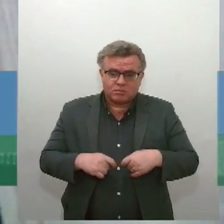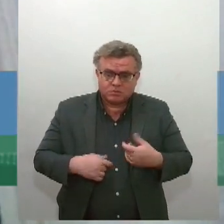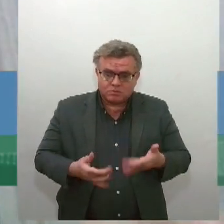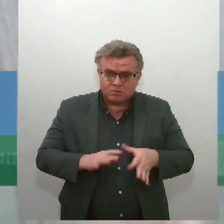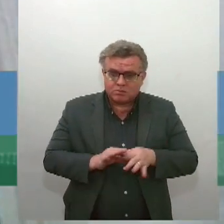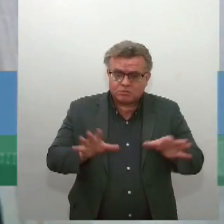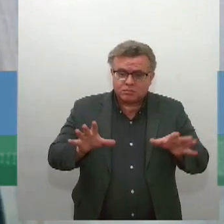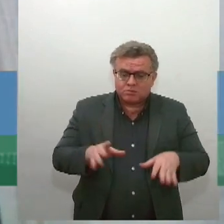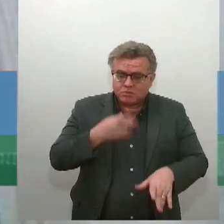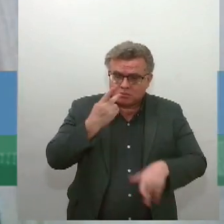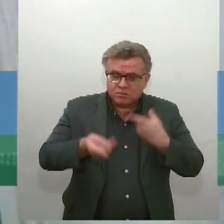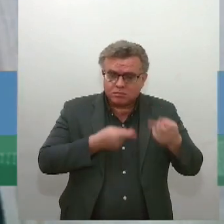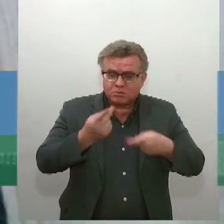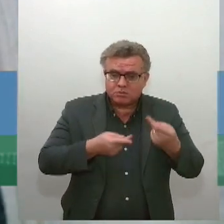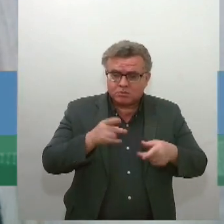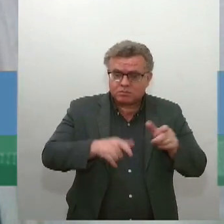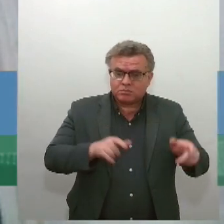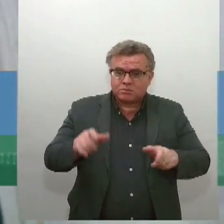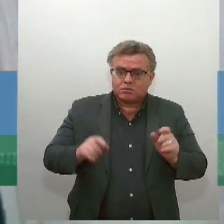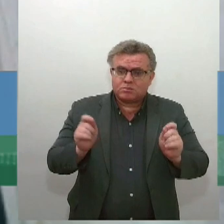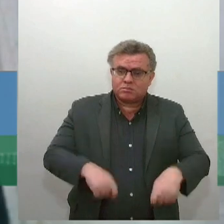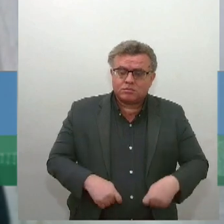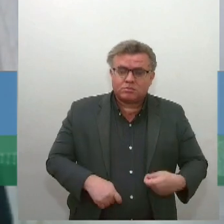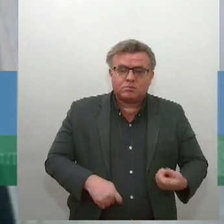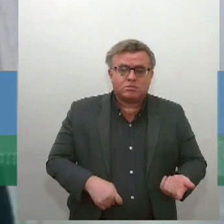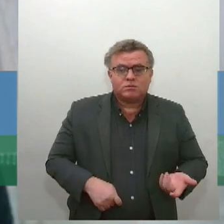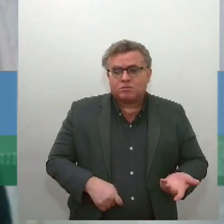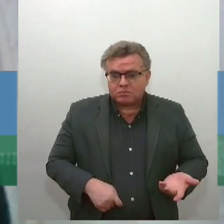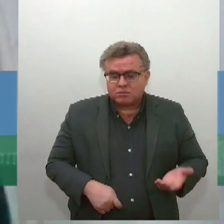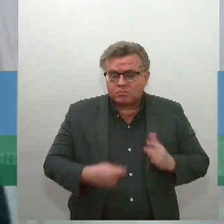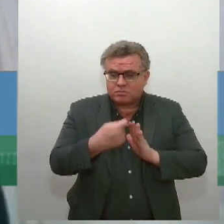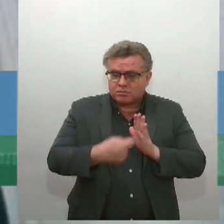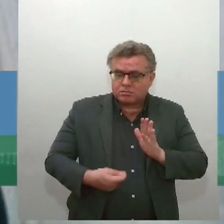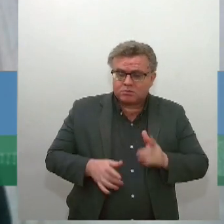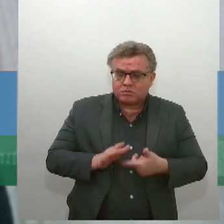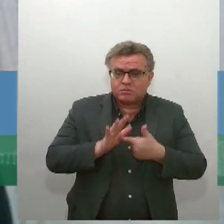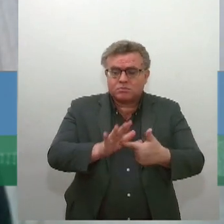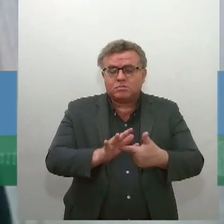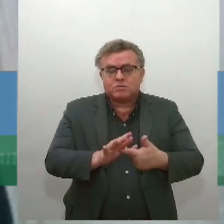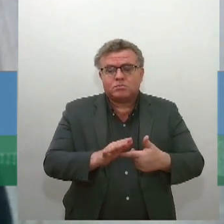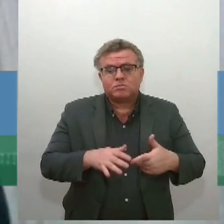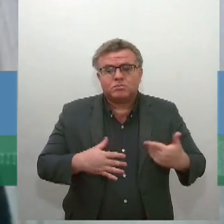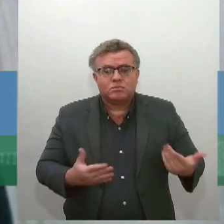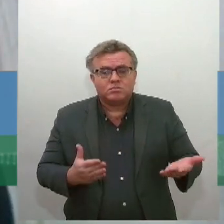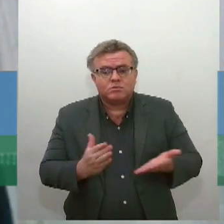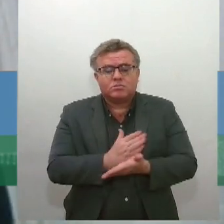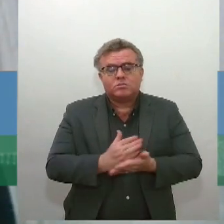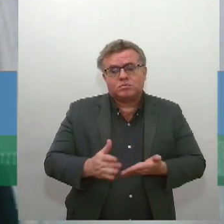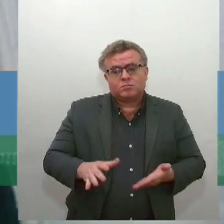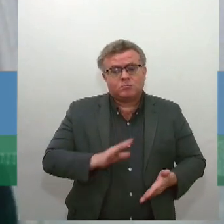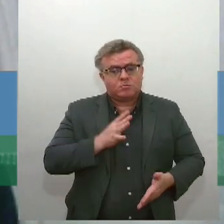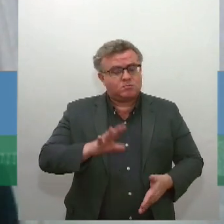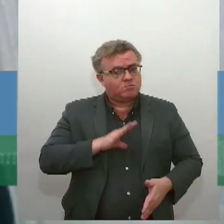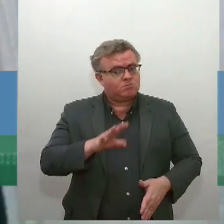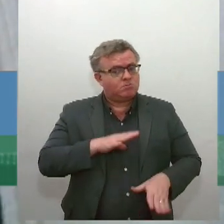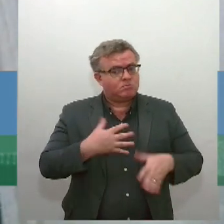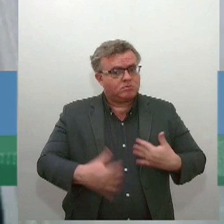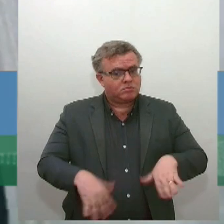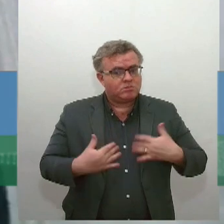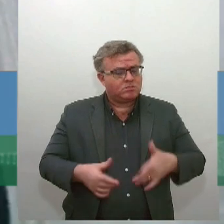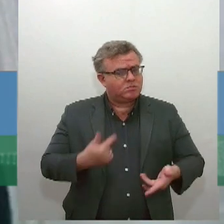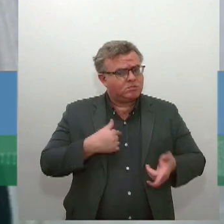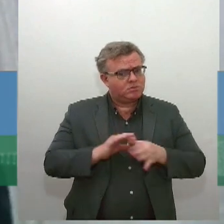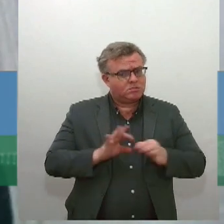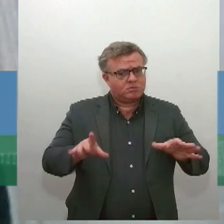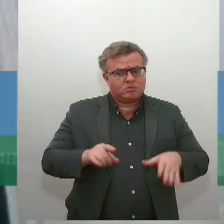magistrados na literatura, isso é demonstrado. Alguns magistrados incomodados e, opa, eu tenho liberdade de expressão, eu não concordo com essa decisão,